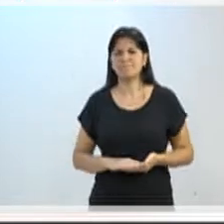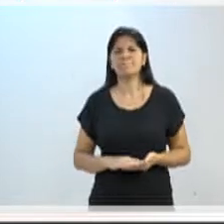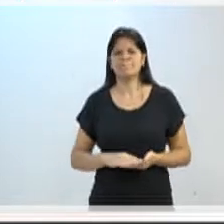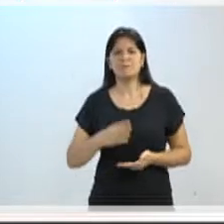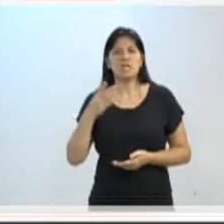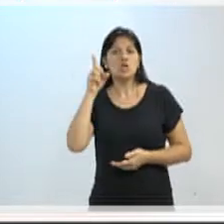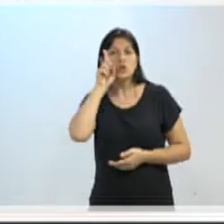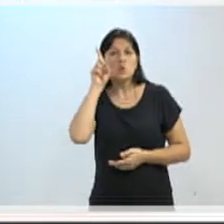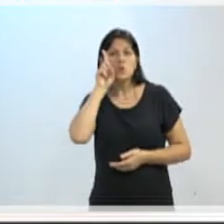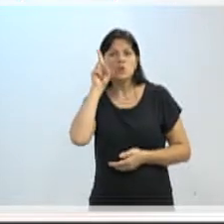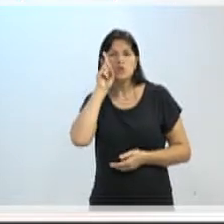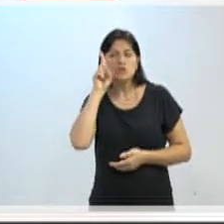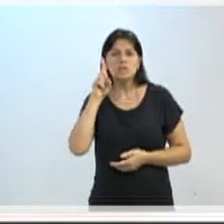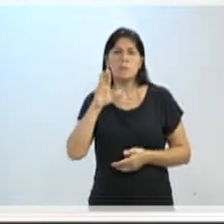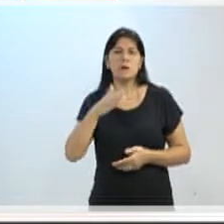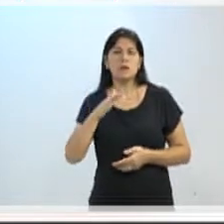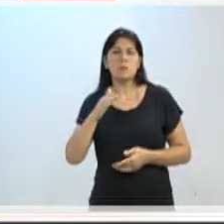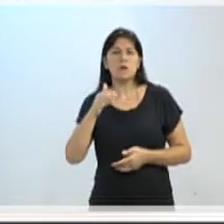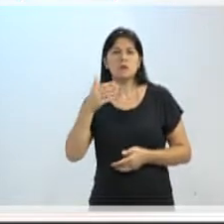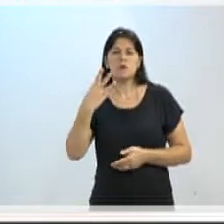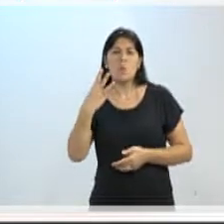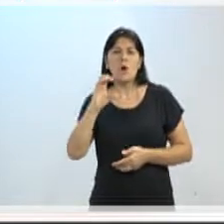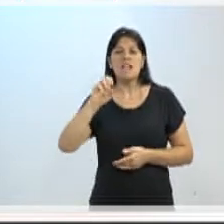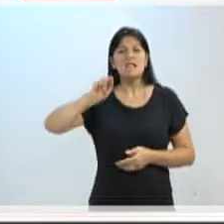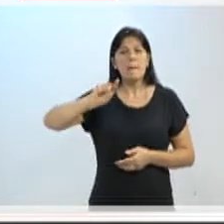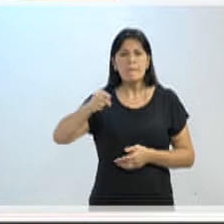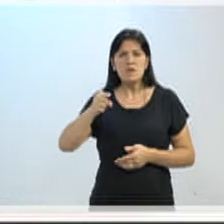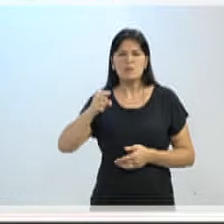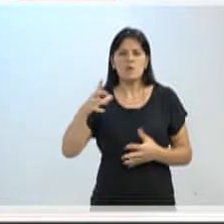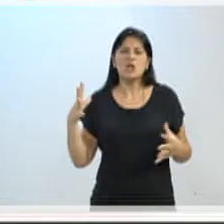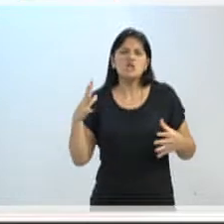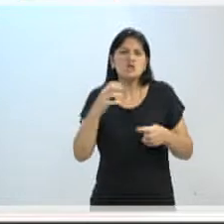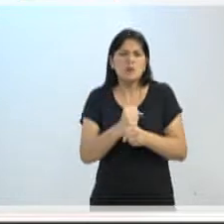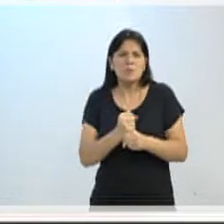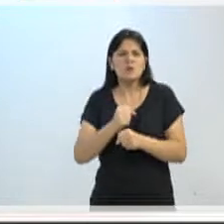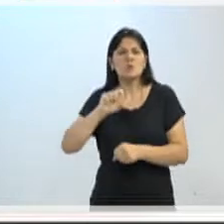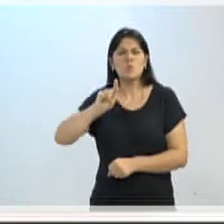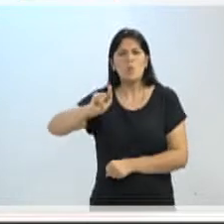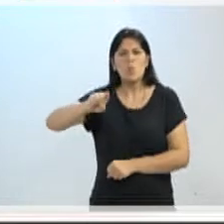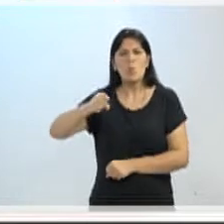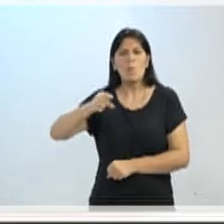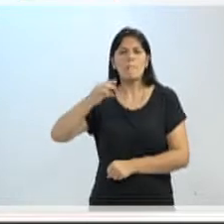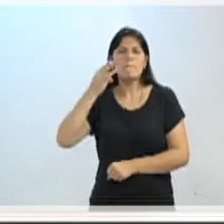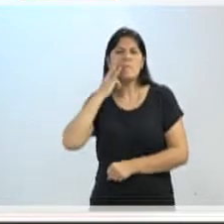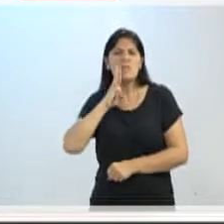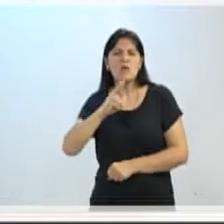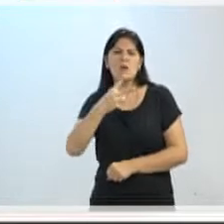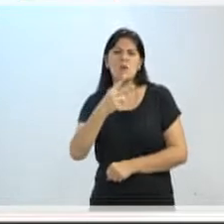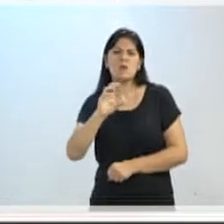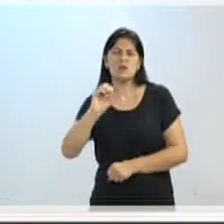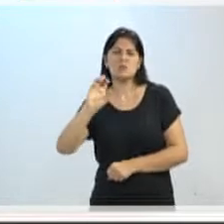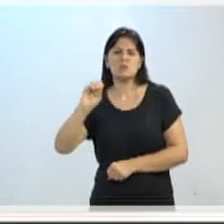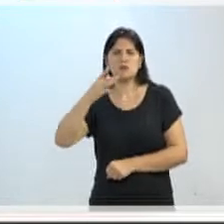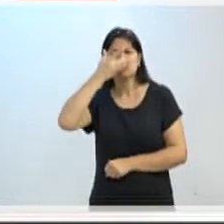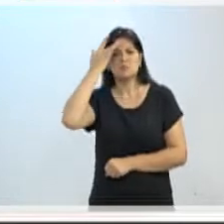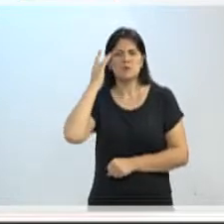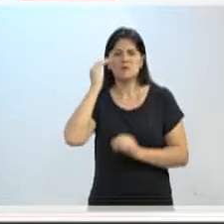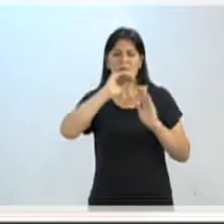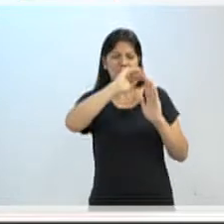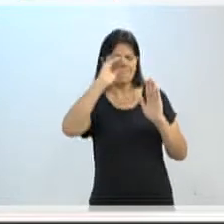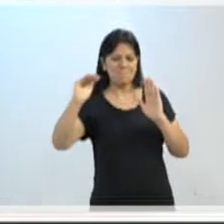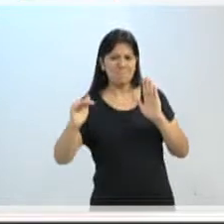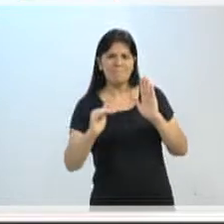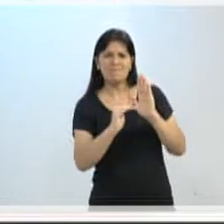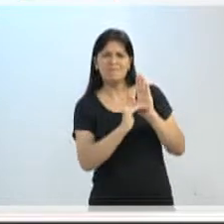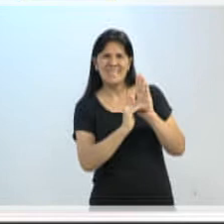3, 4, 12, 120 mil, 1 milhão e 200. Então, nós estamos abaixo do, praticamente 50%,